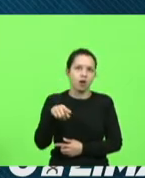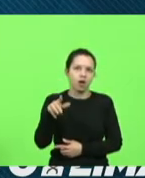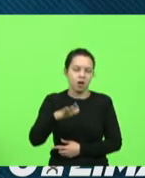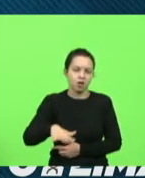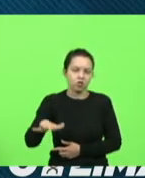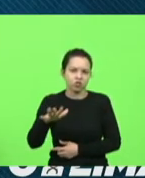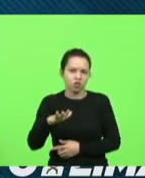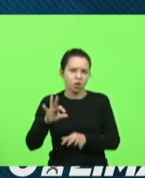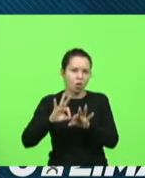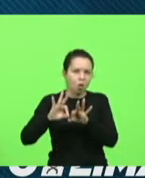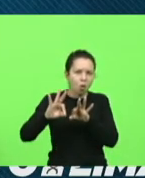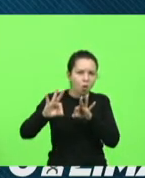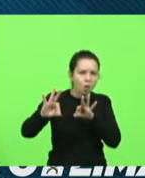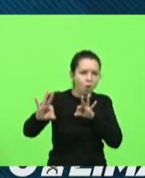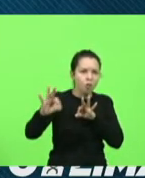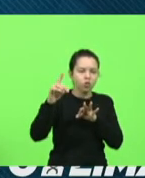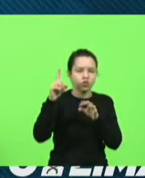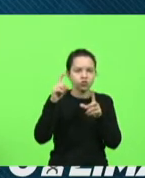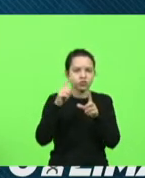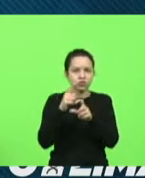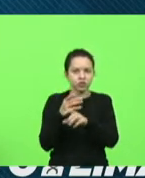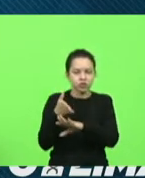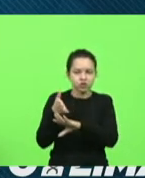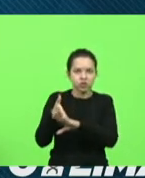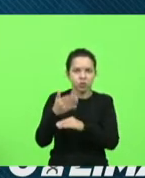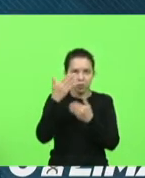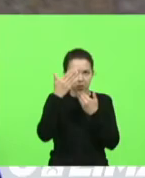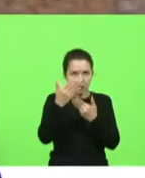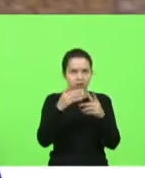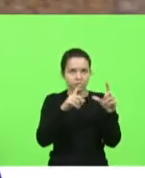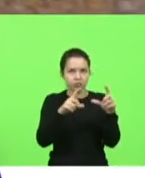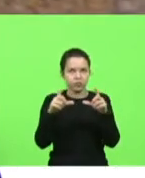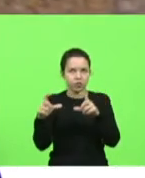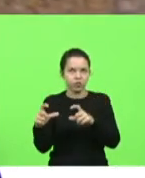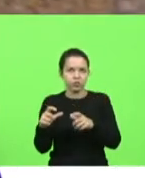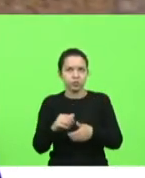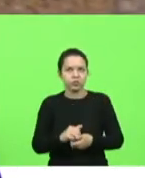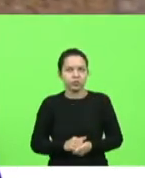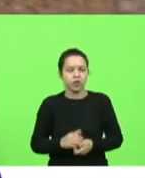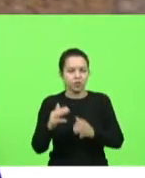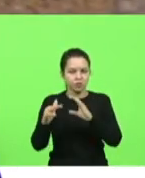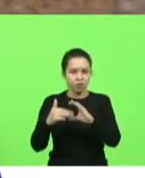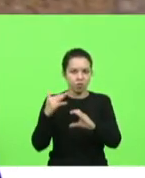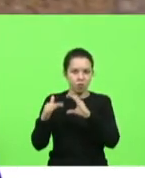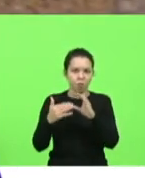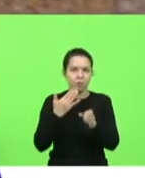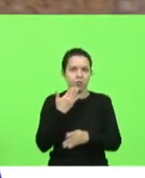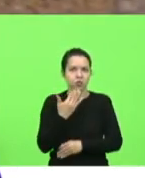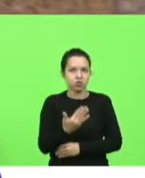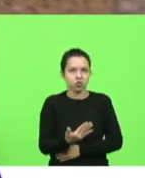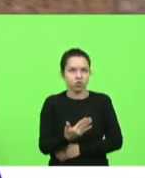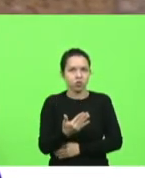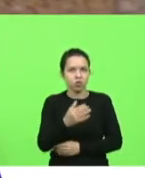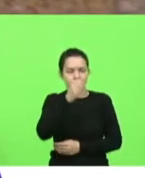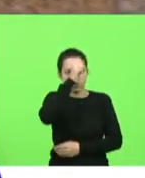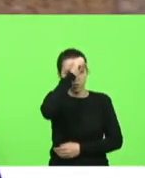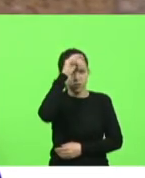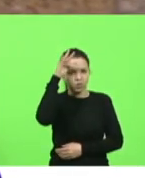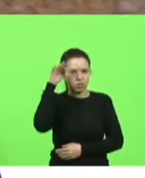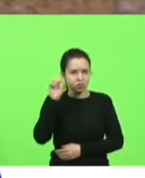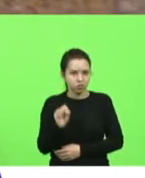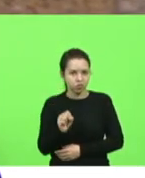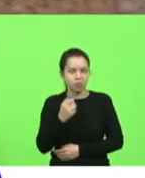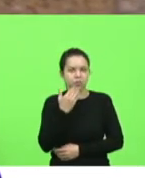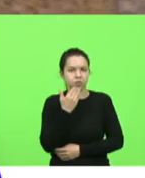distantes difíceis né muito obrigado pelas imagens ali e ele me enviou pedindo falou assim olha Lima São Francisco do Sul está pedindo